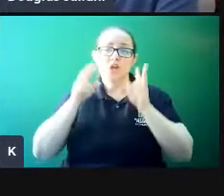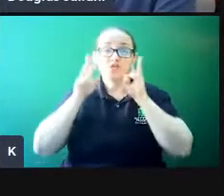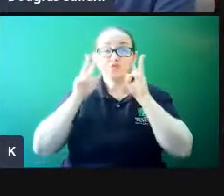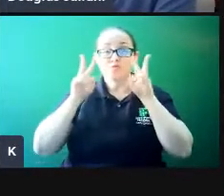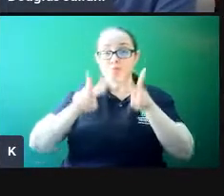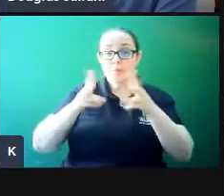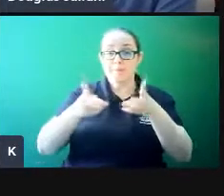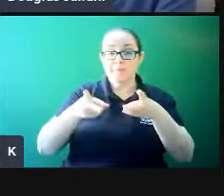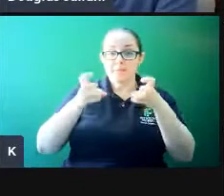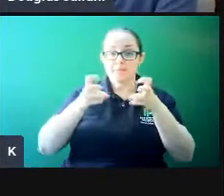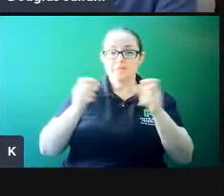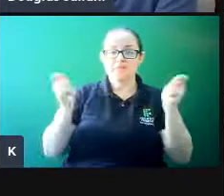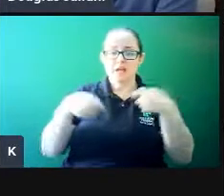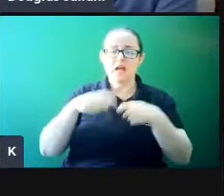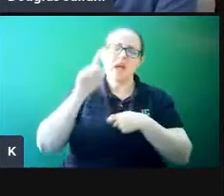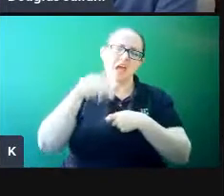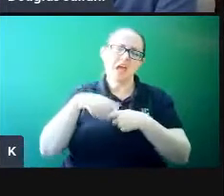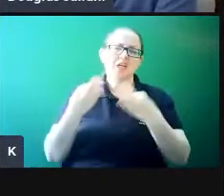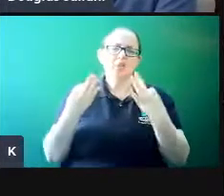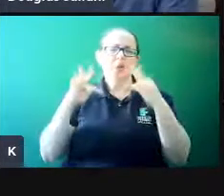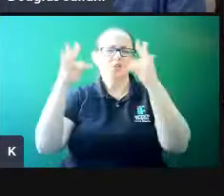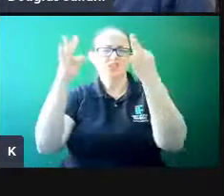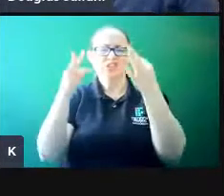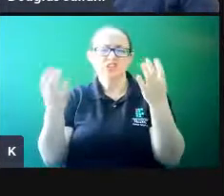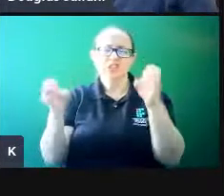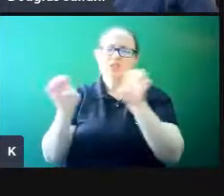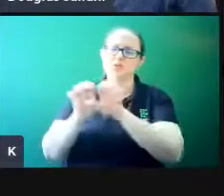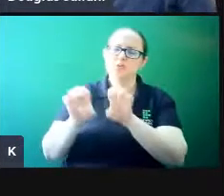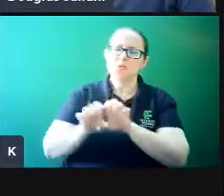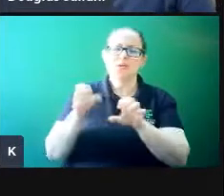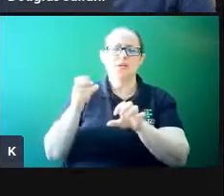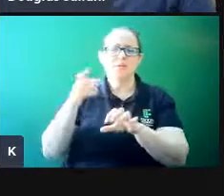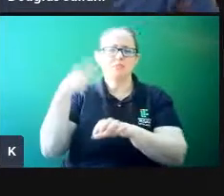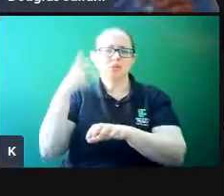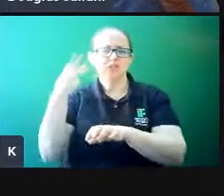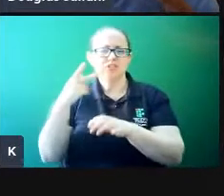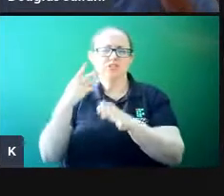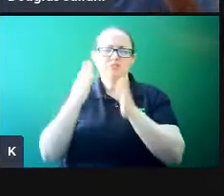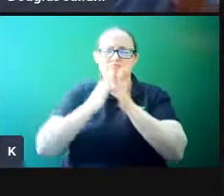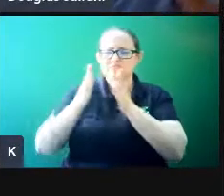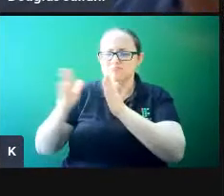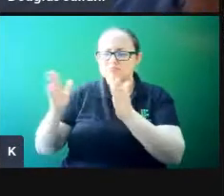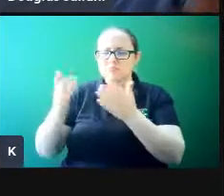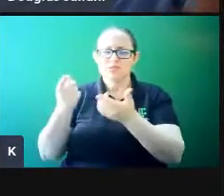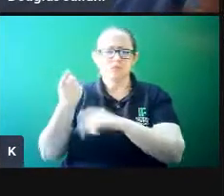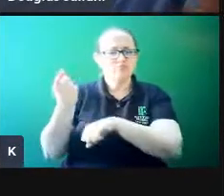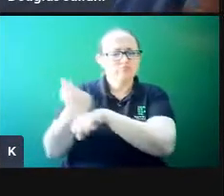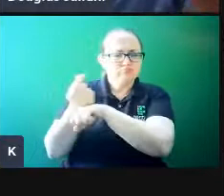que são ali tecnologia, estrutura, as políticas, os procedimentos, recursos financeiros.